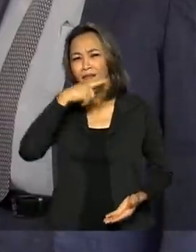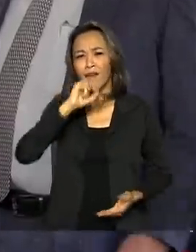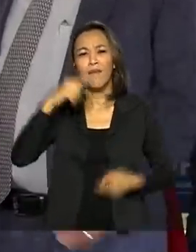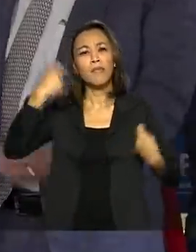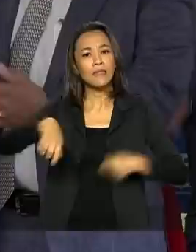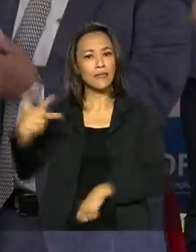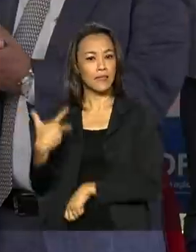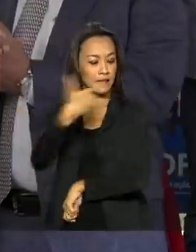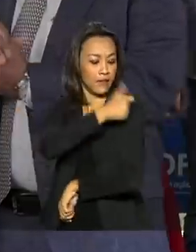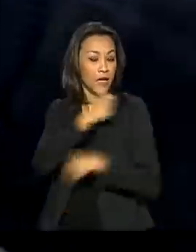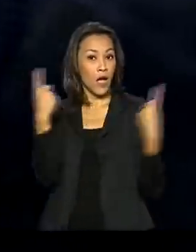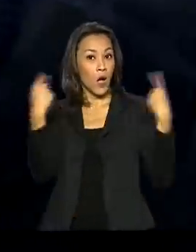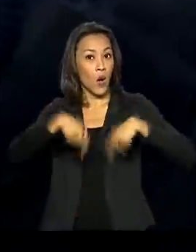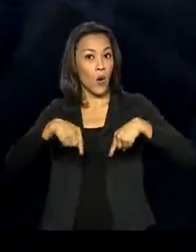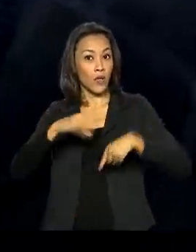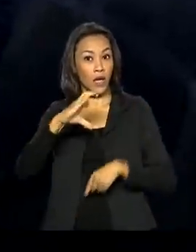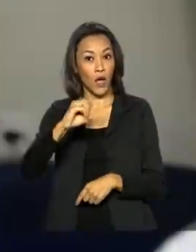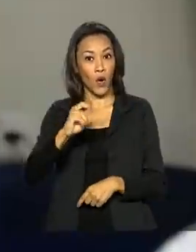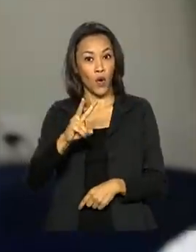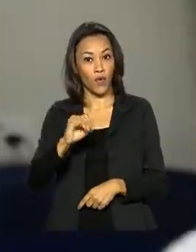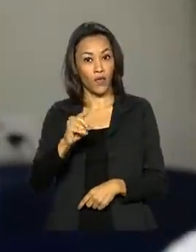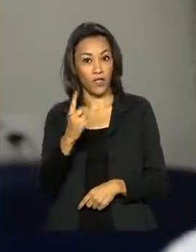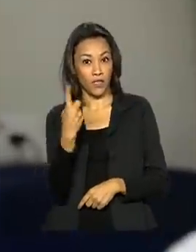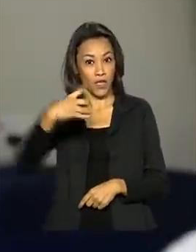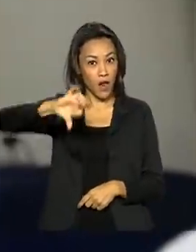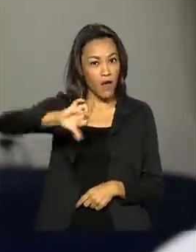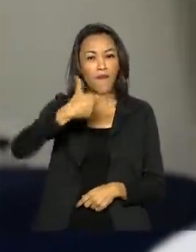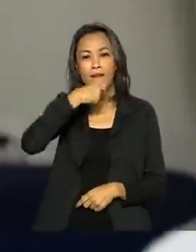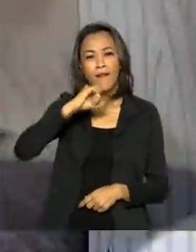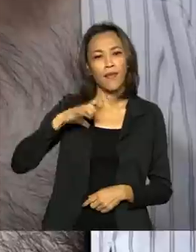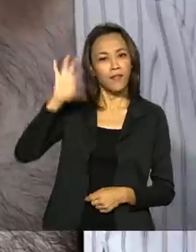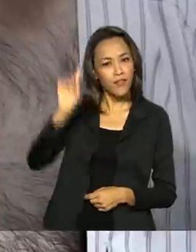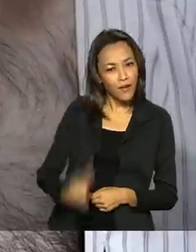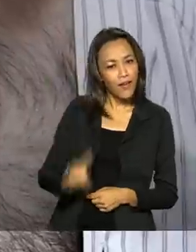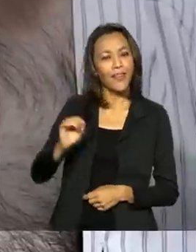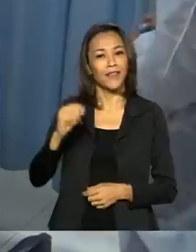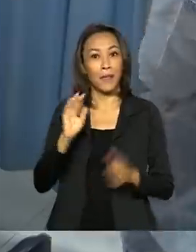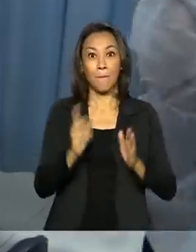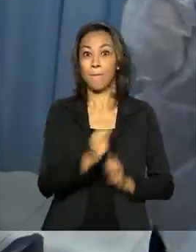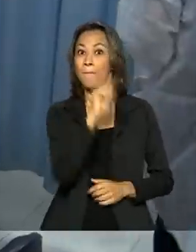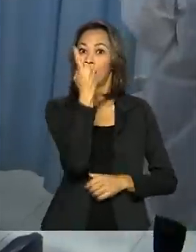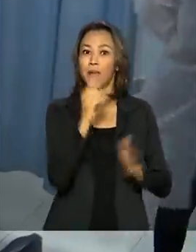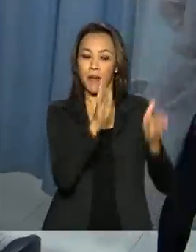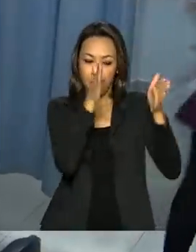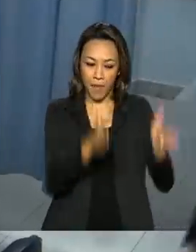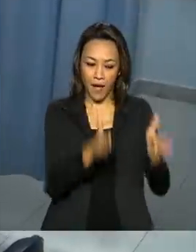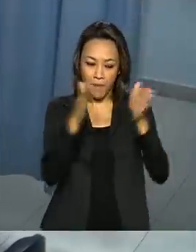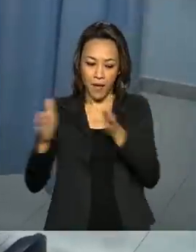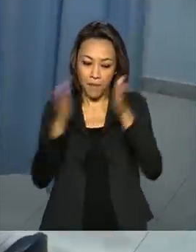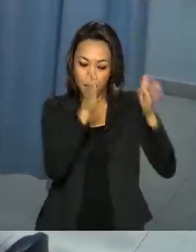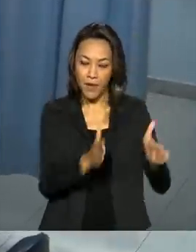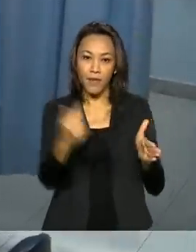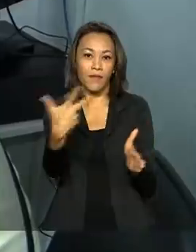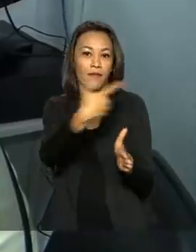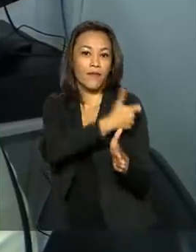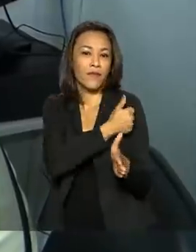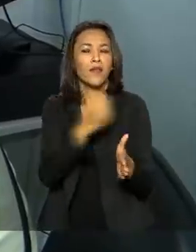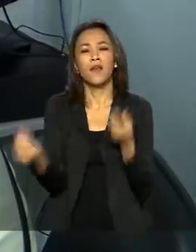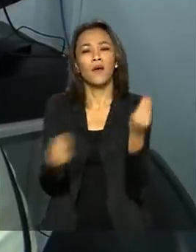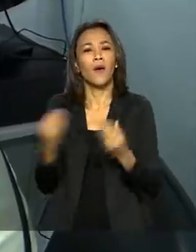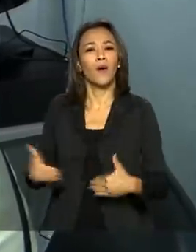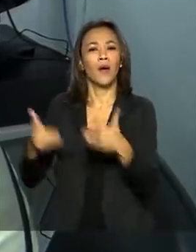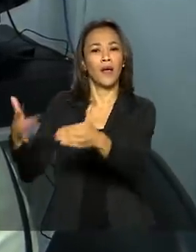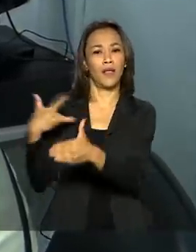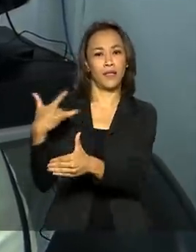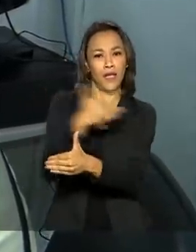a vacina contra a Covid-19? Saiba quem tem direito às doses nessa primeira fase da campanha e como o Ministério da Saúde